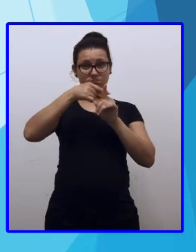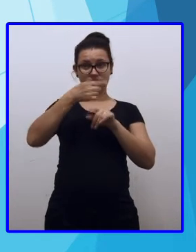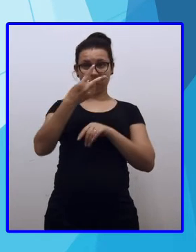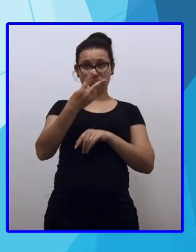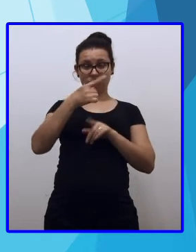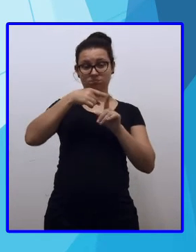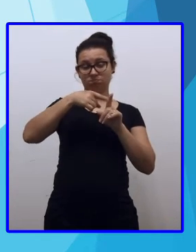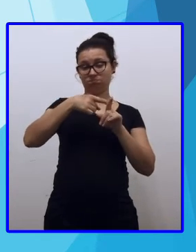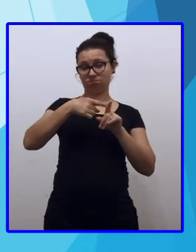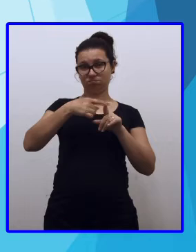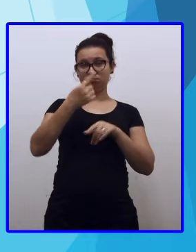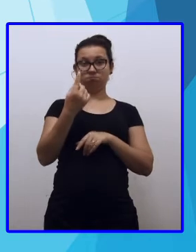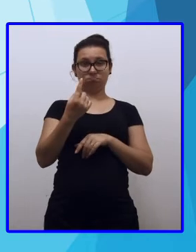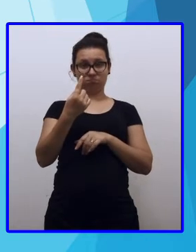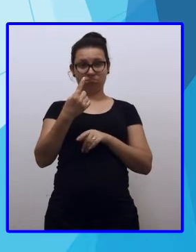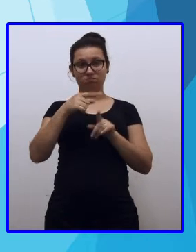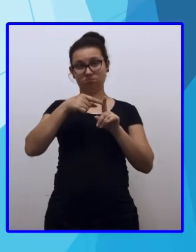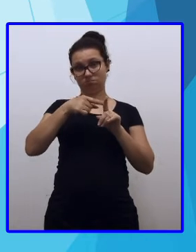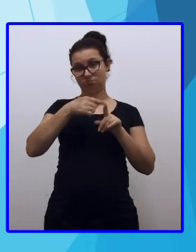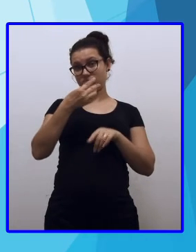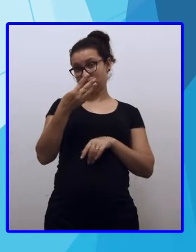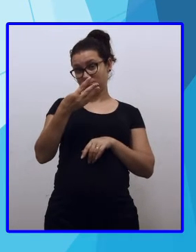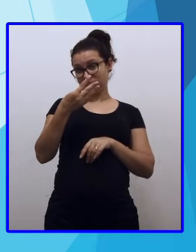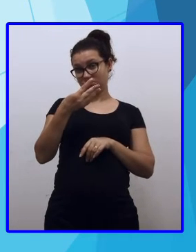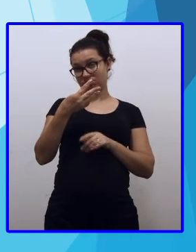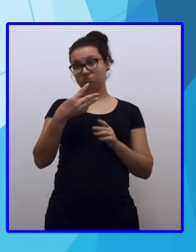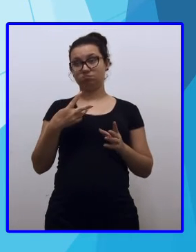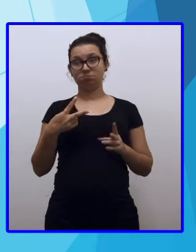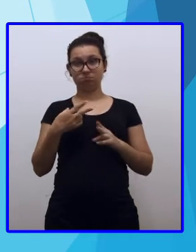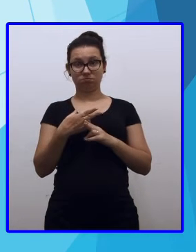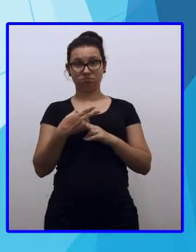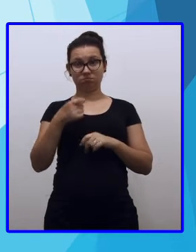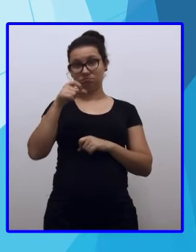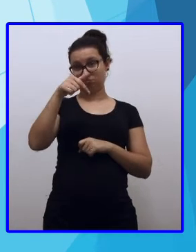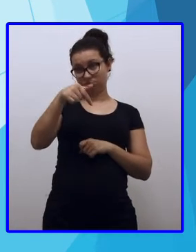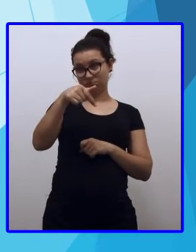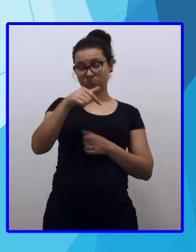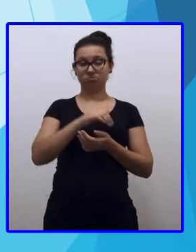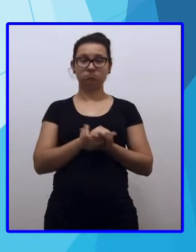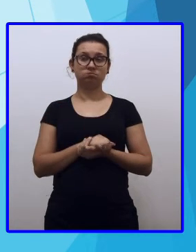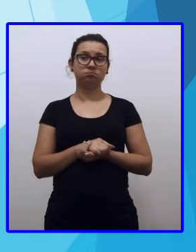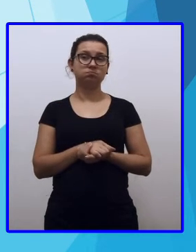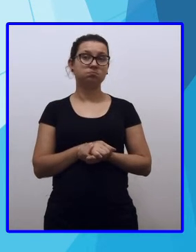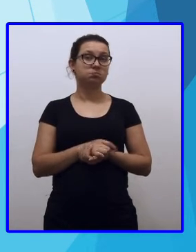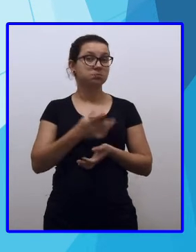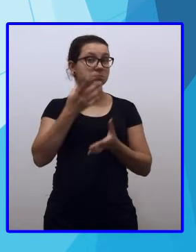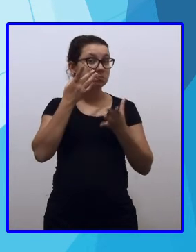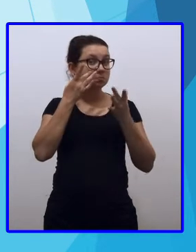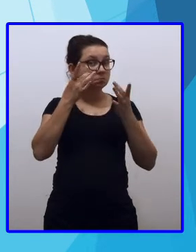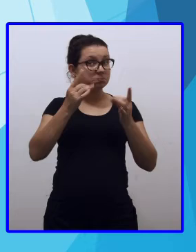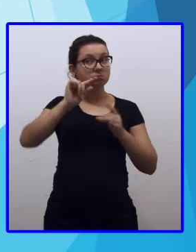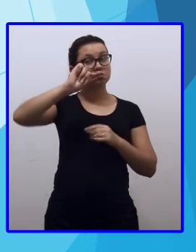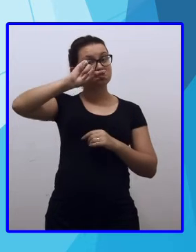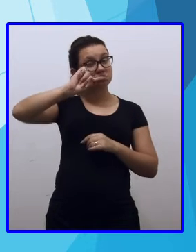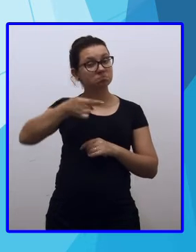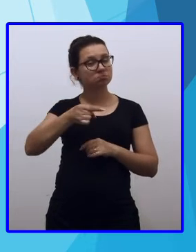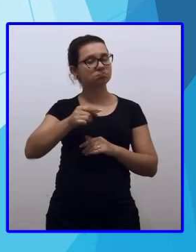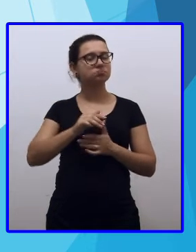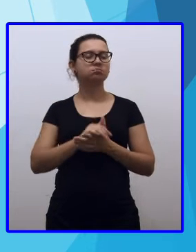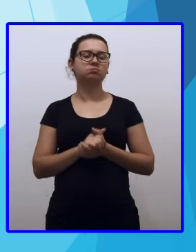dois mais um mais três, sete. Atenção, vírgula.